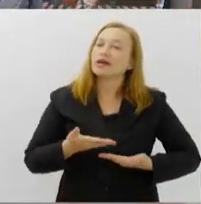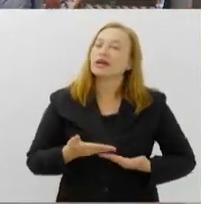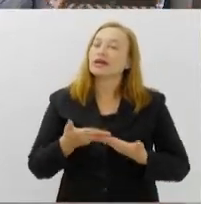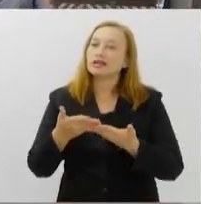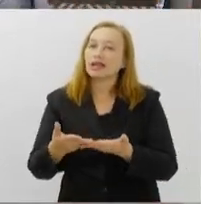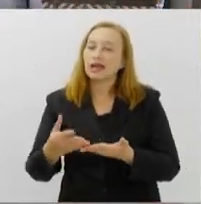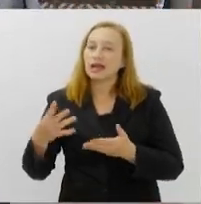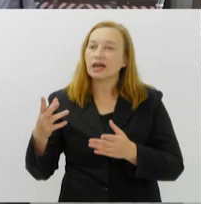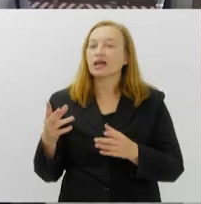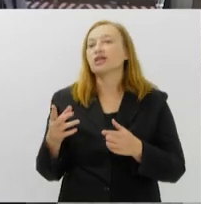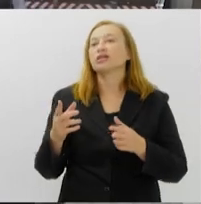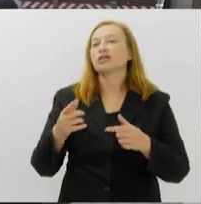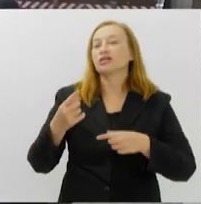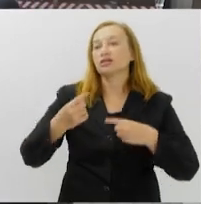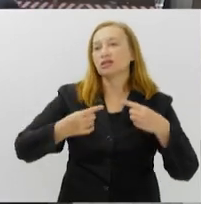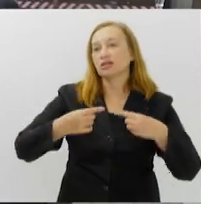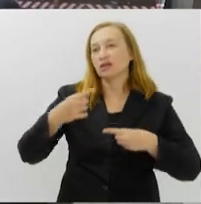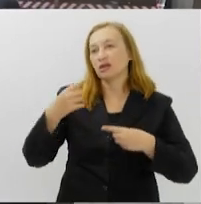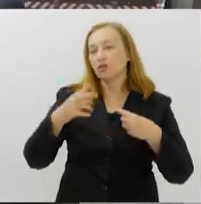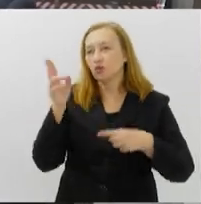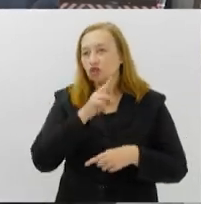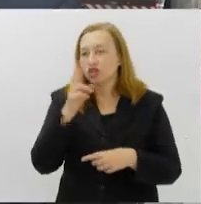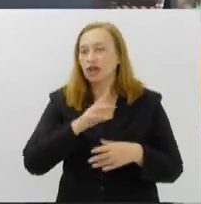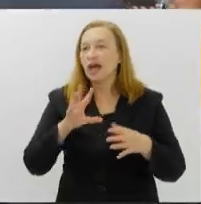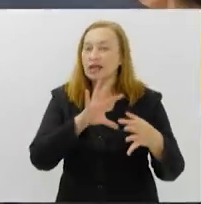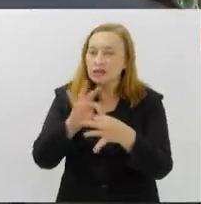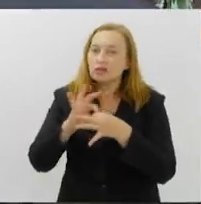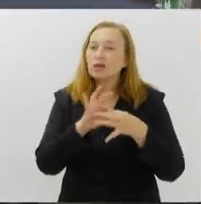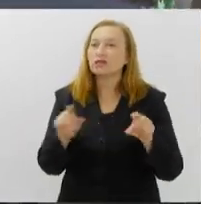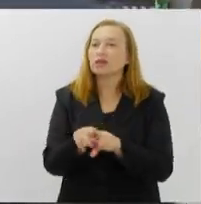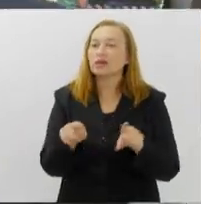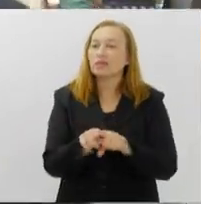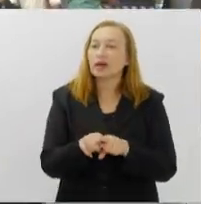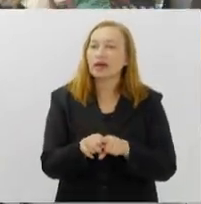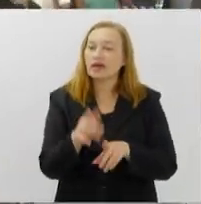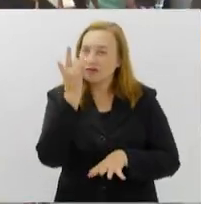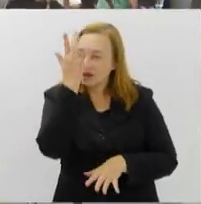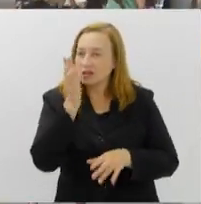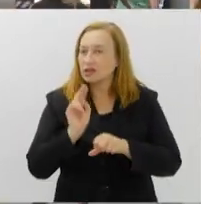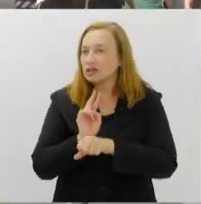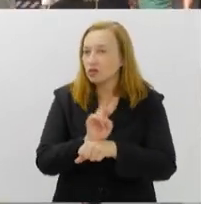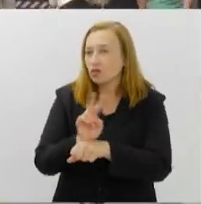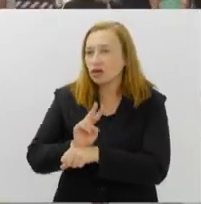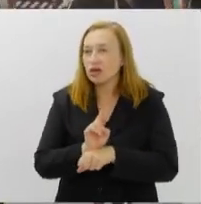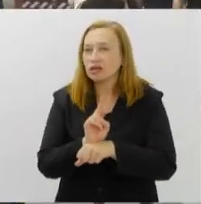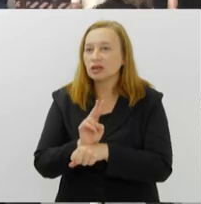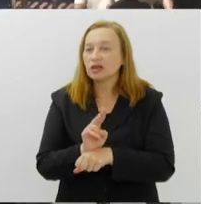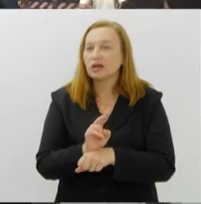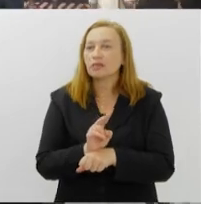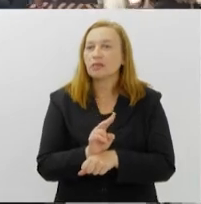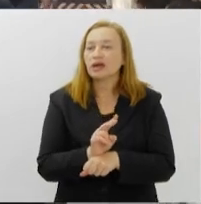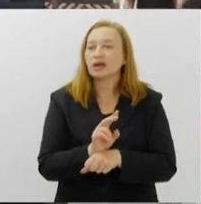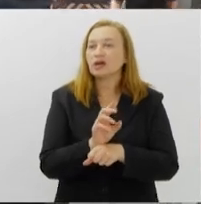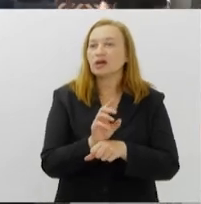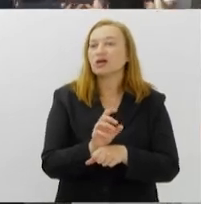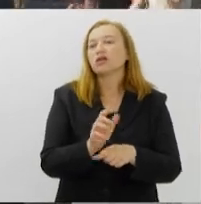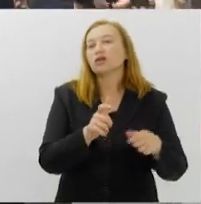tiroteio de demandas. Essa união também facilitou a questão da segurança para esses comerciantes locais?